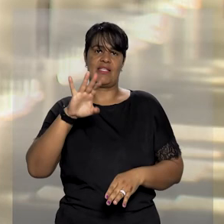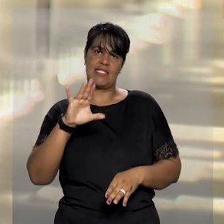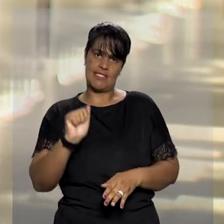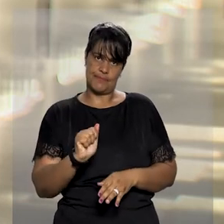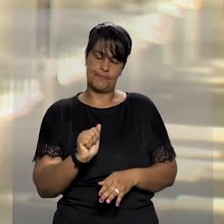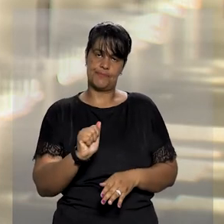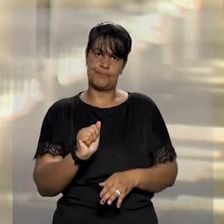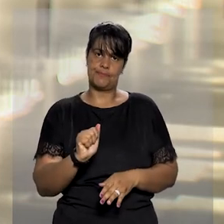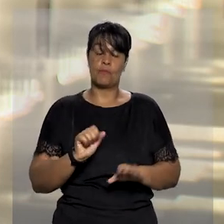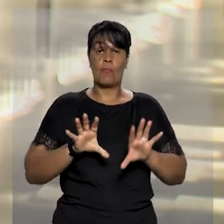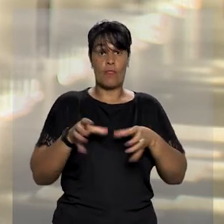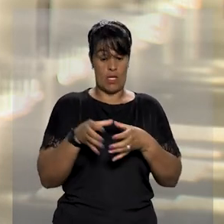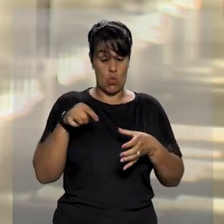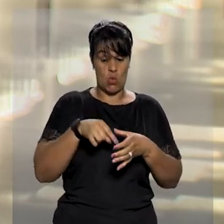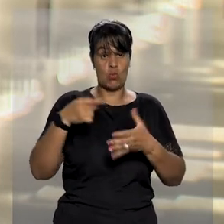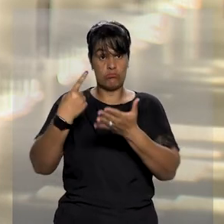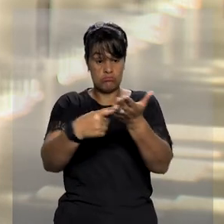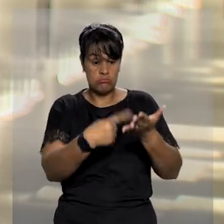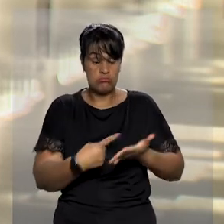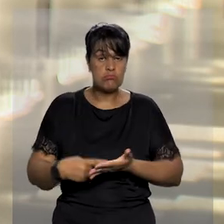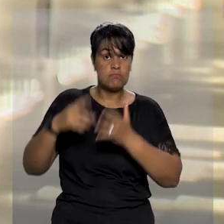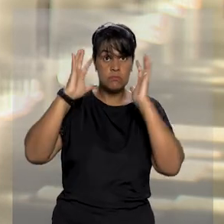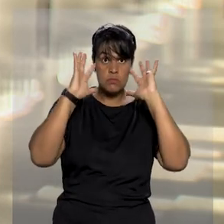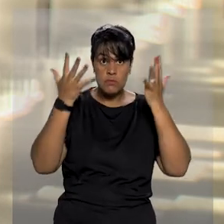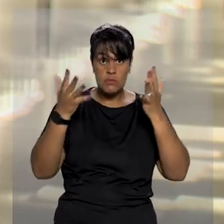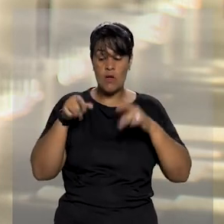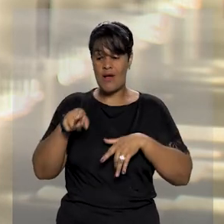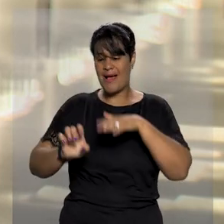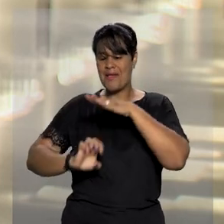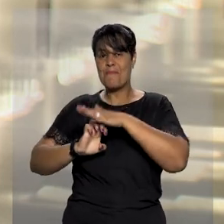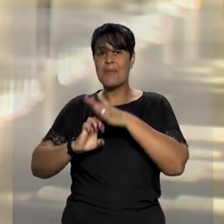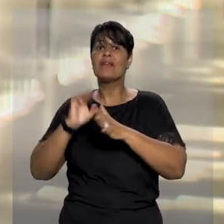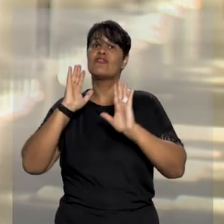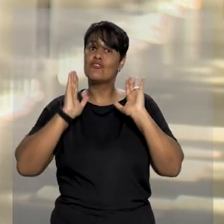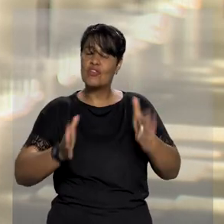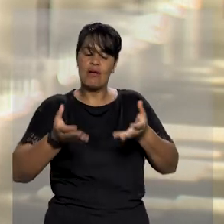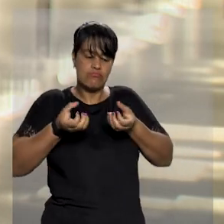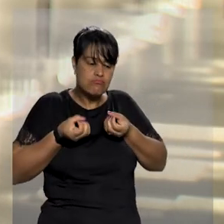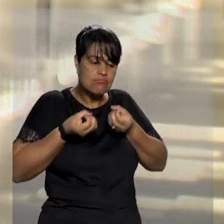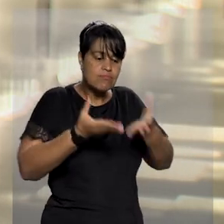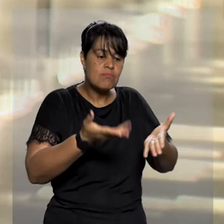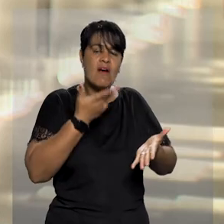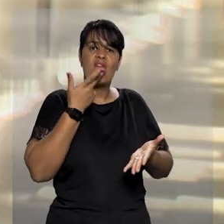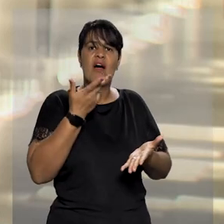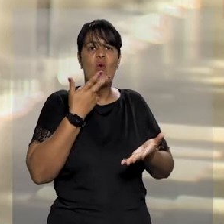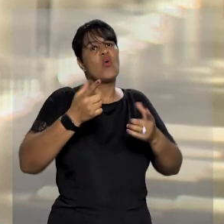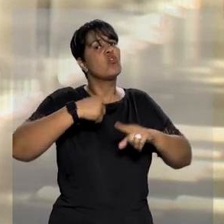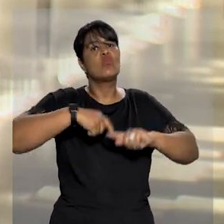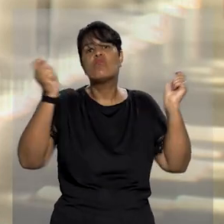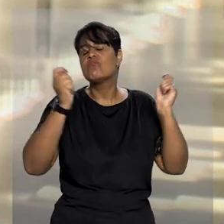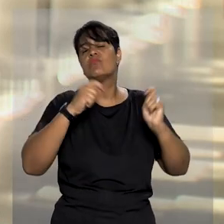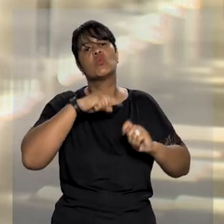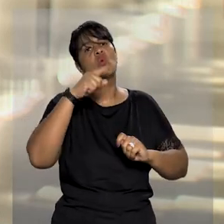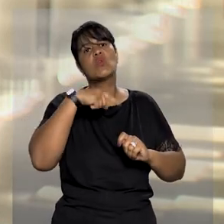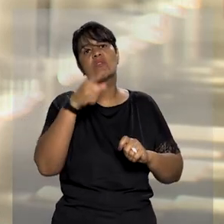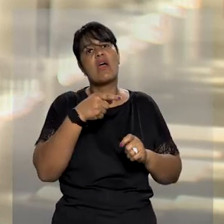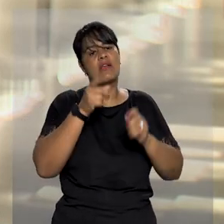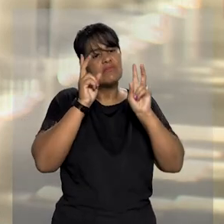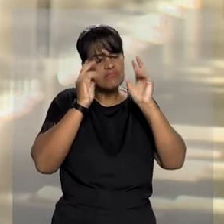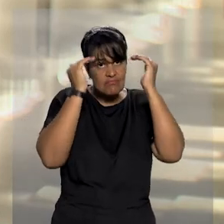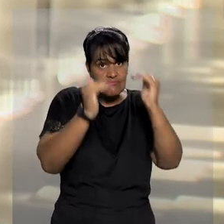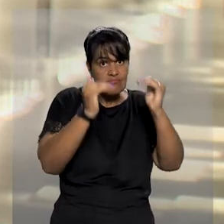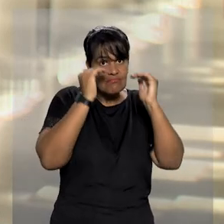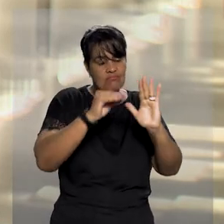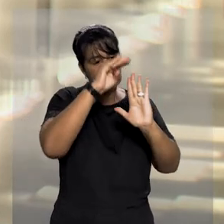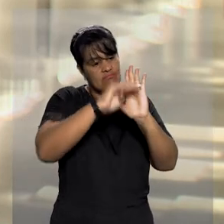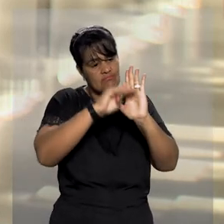convolação em falência. O colegiado entendeu que a confissão da empresa em recuperação judicial sobre a impossibilidade de